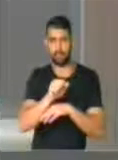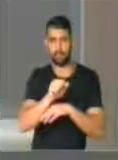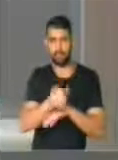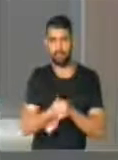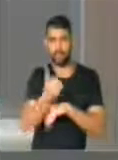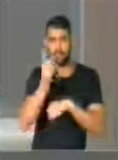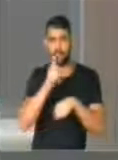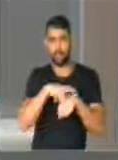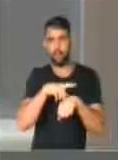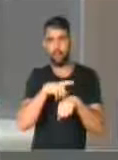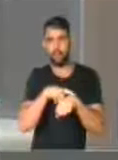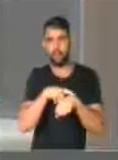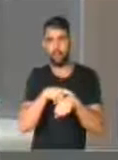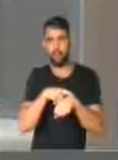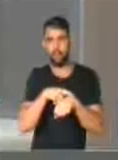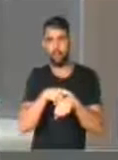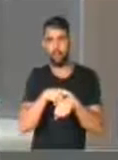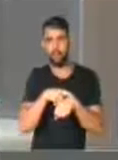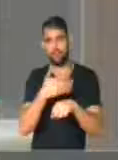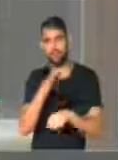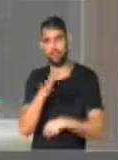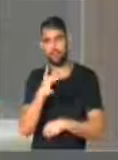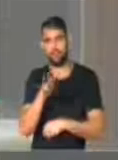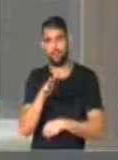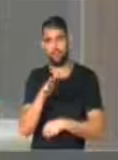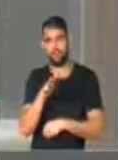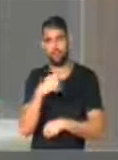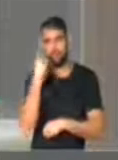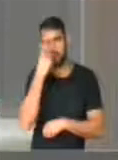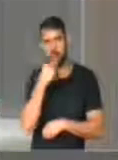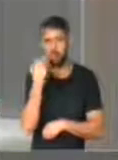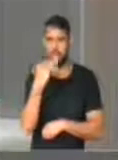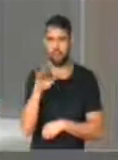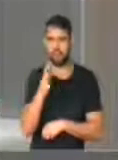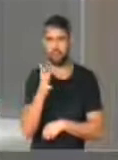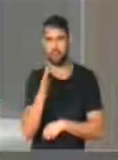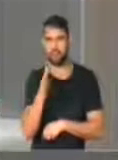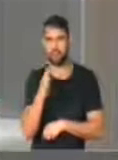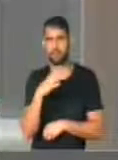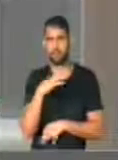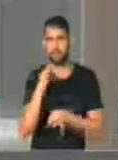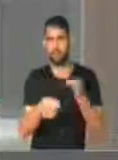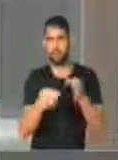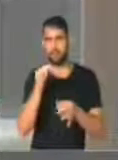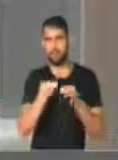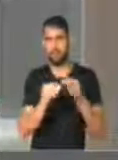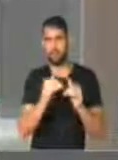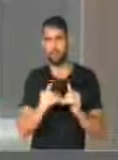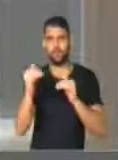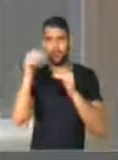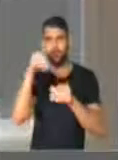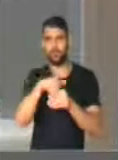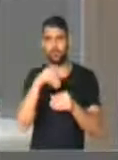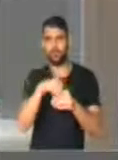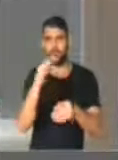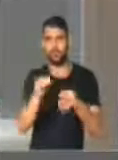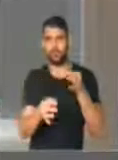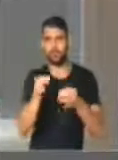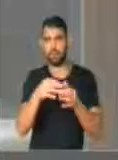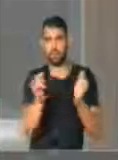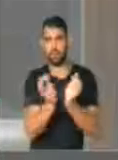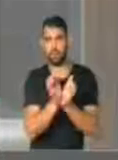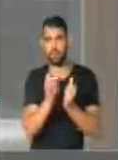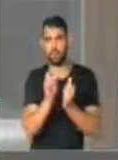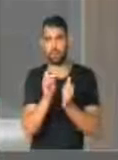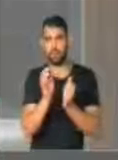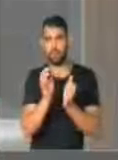Daqui a pouco, daqui a uma hora e meia, o Tribunal Superior Eleitoral vai julgar a